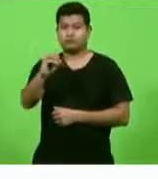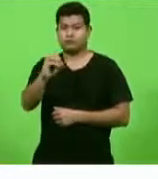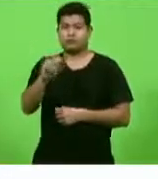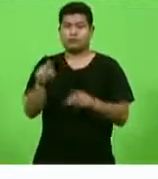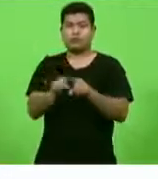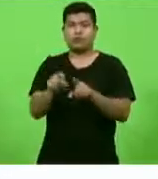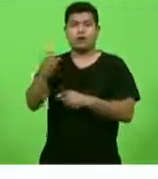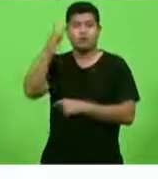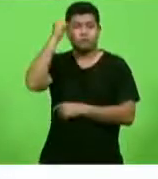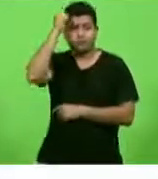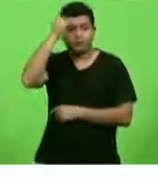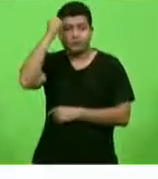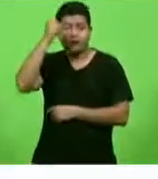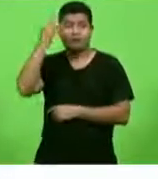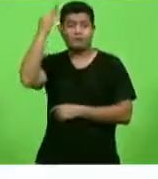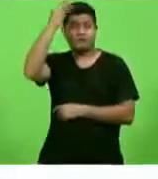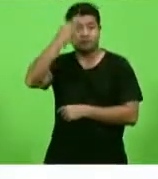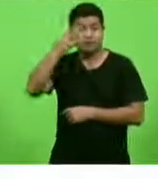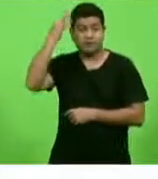filosóficos,